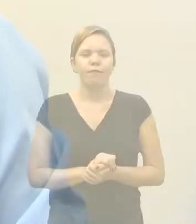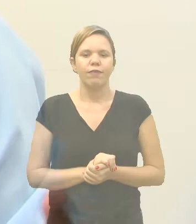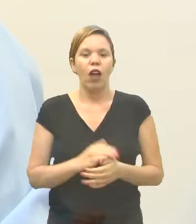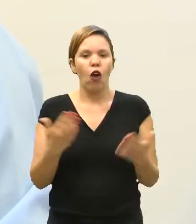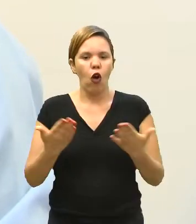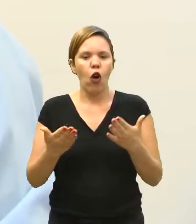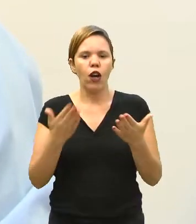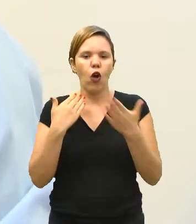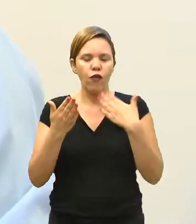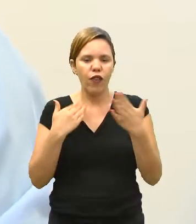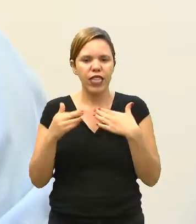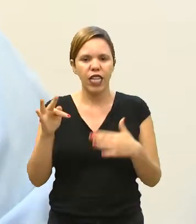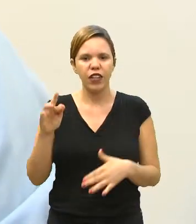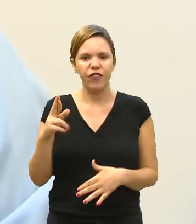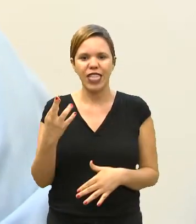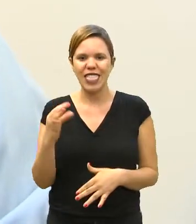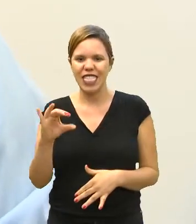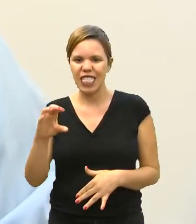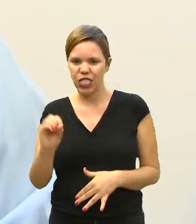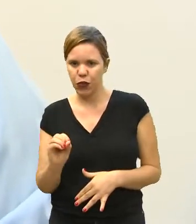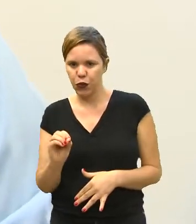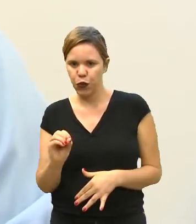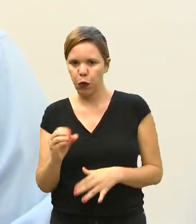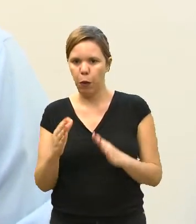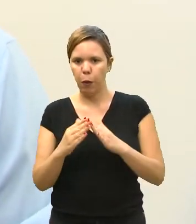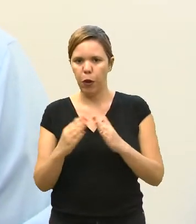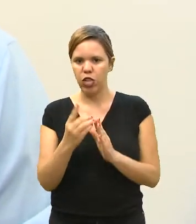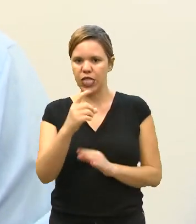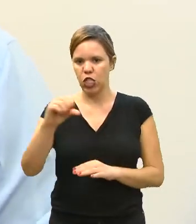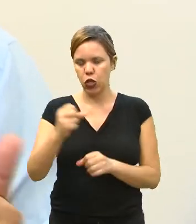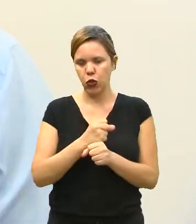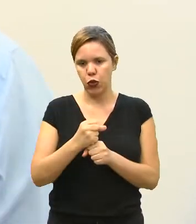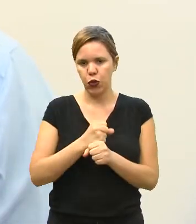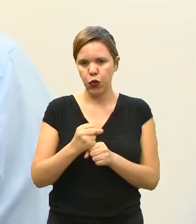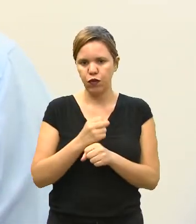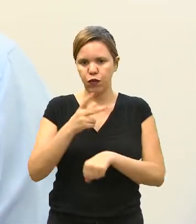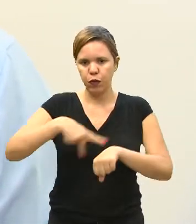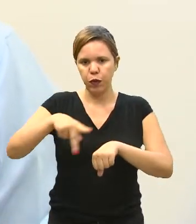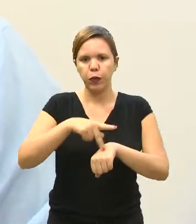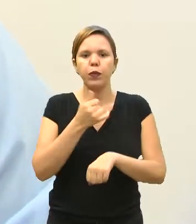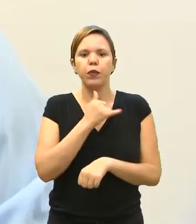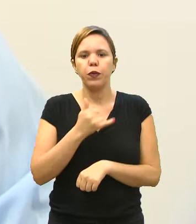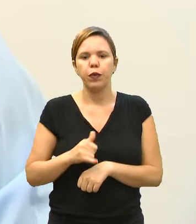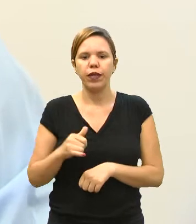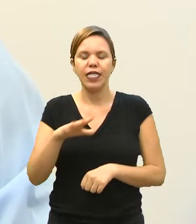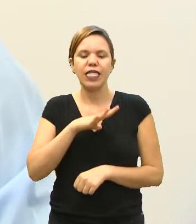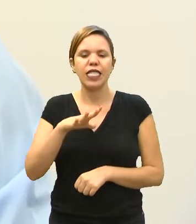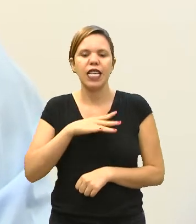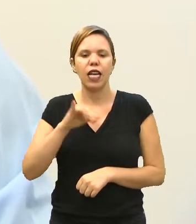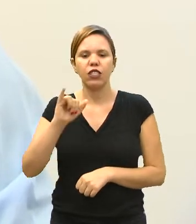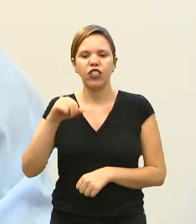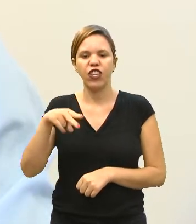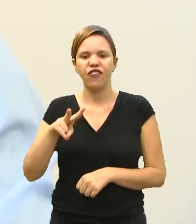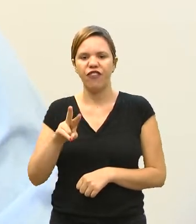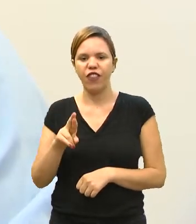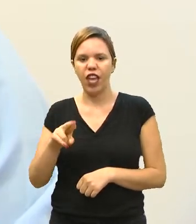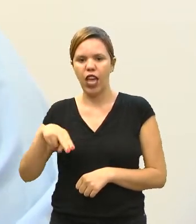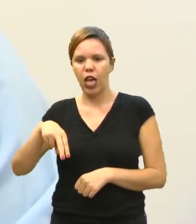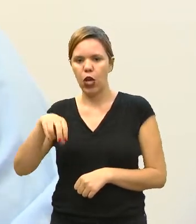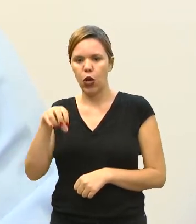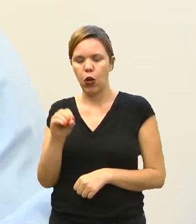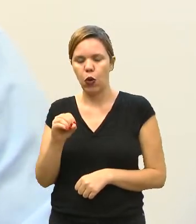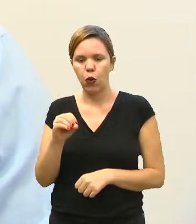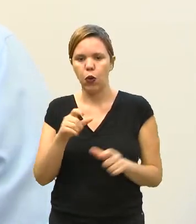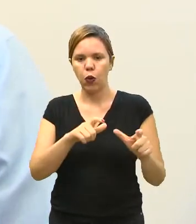Eu vou conversar agora com o Francisco que mora há 19 anos lá na Itália, na cidade de Inverno, em Monte